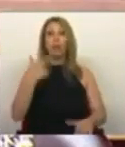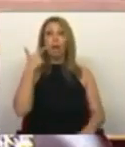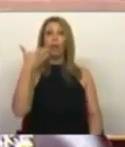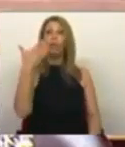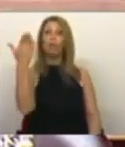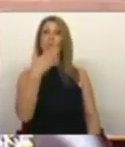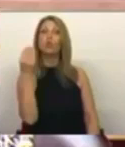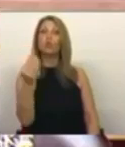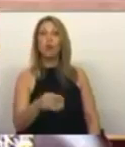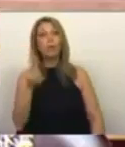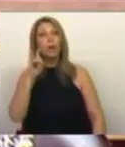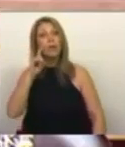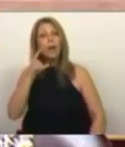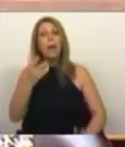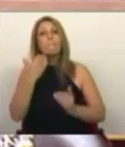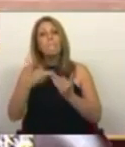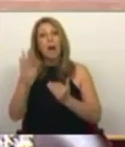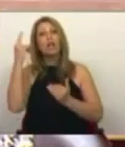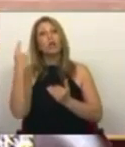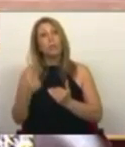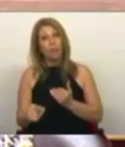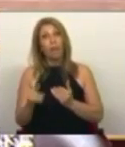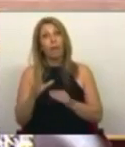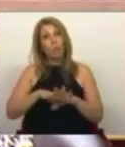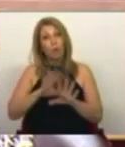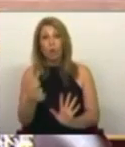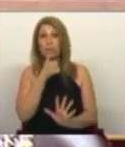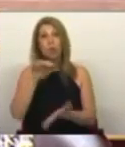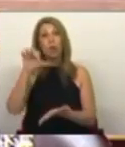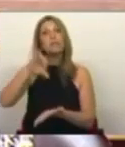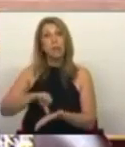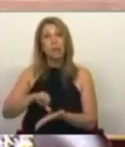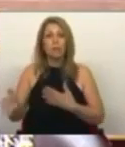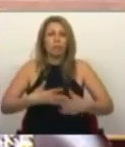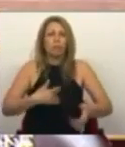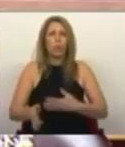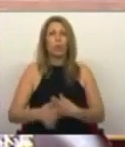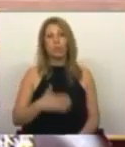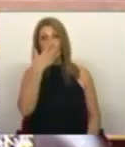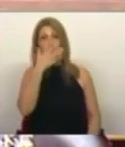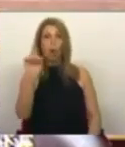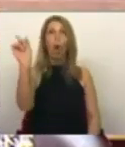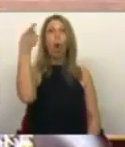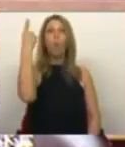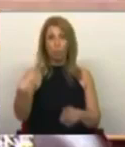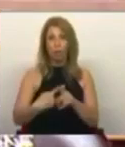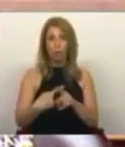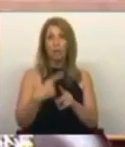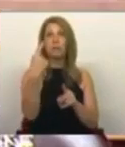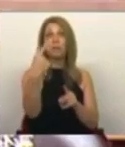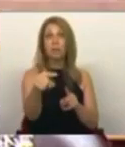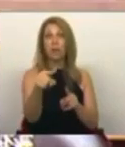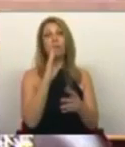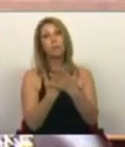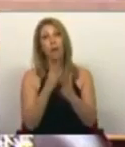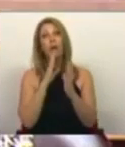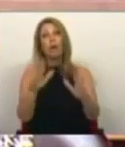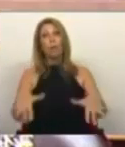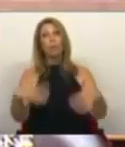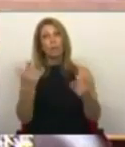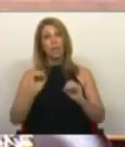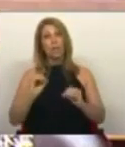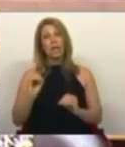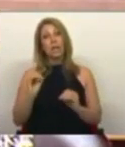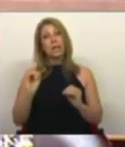mais bem acautelados com este tipo de decisões centralizadas. Porque, se interessasse, tinham permitido que a nossa iniciativa legislativa